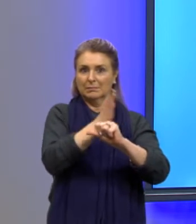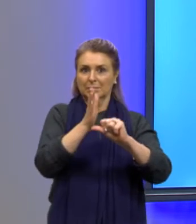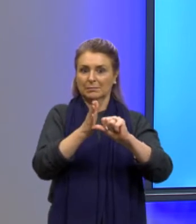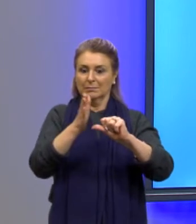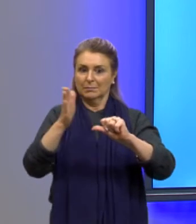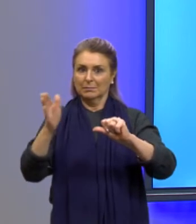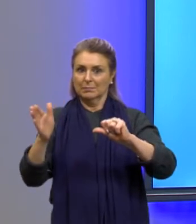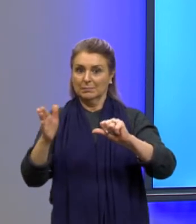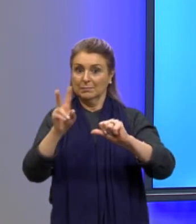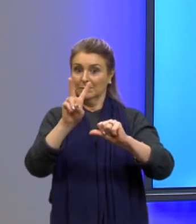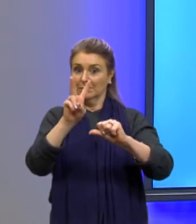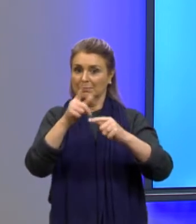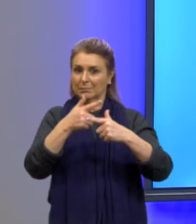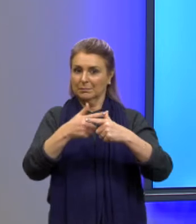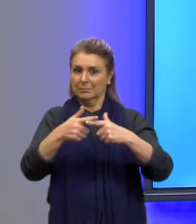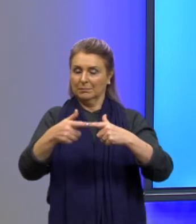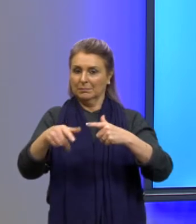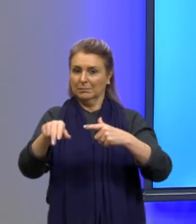dividir a parábola